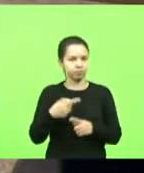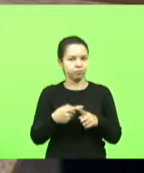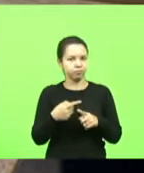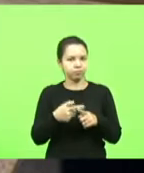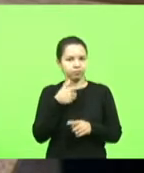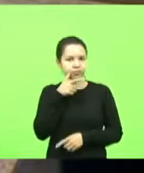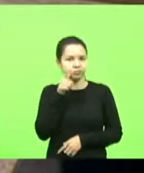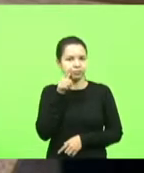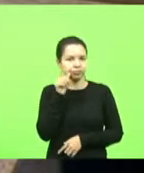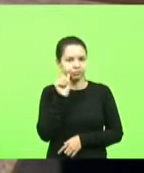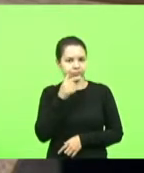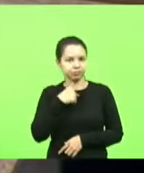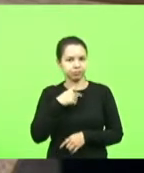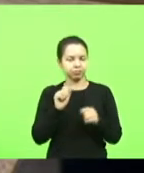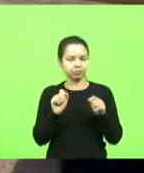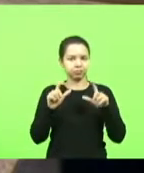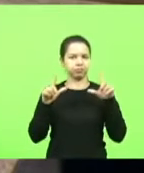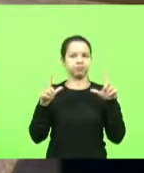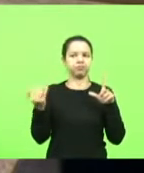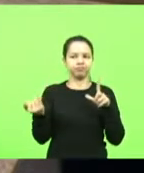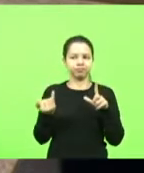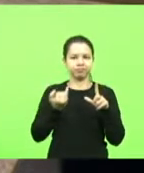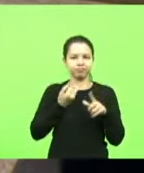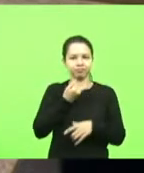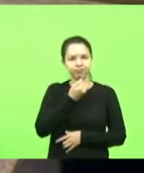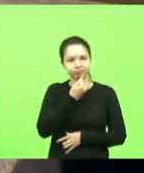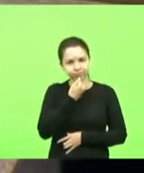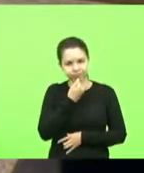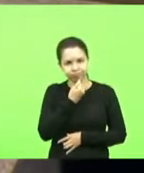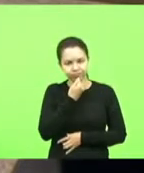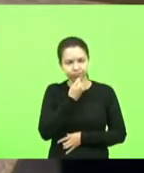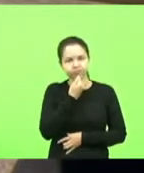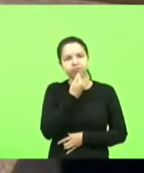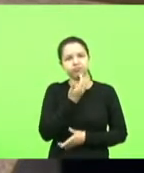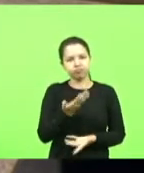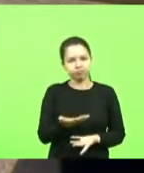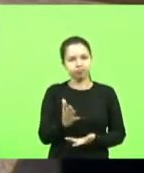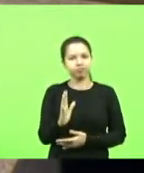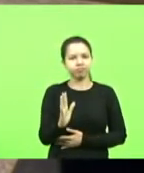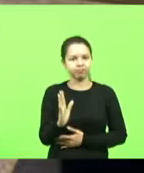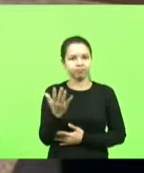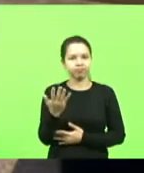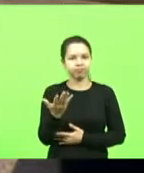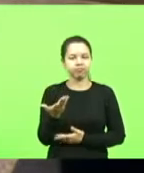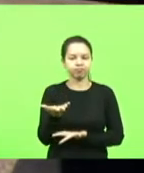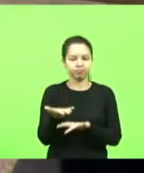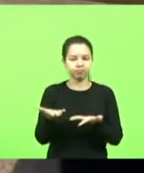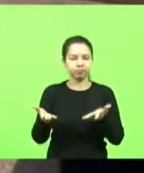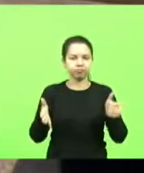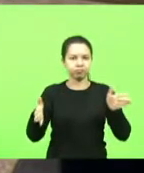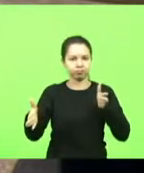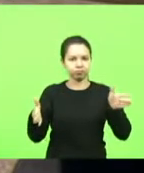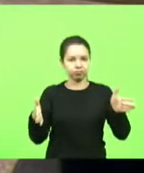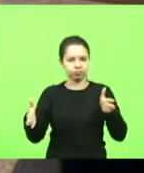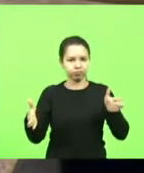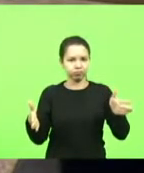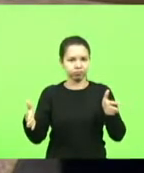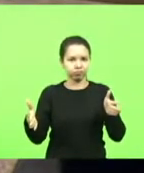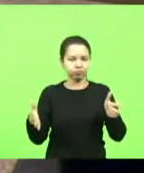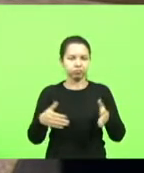a gente acordou com essa notícia triste notícia e infelizmente deputado Maurício fica num trecho que é